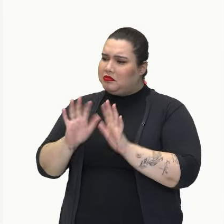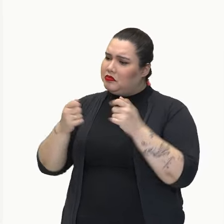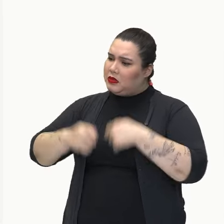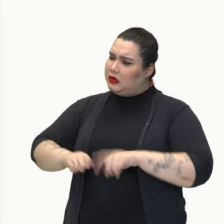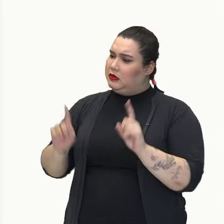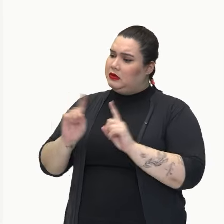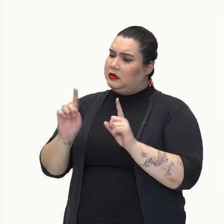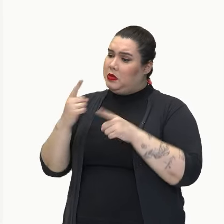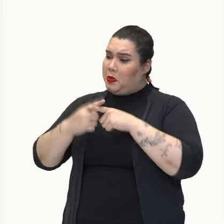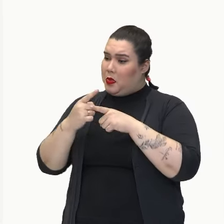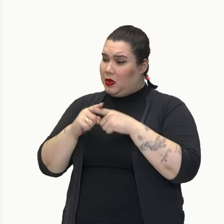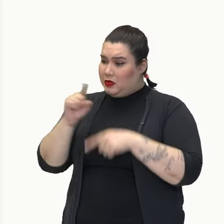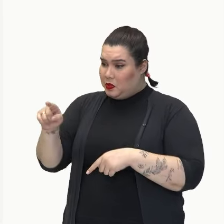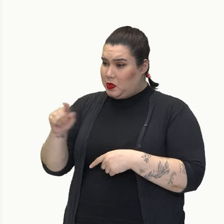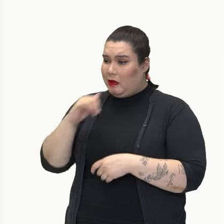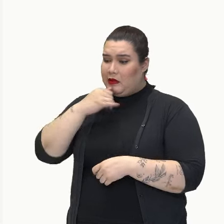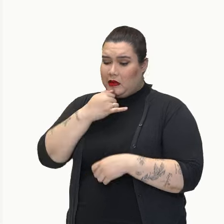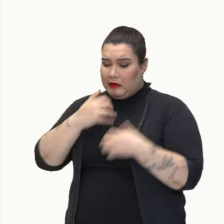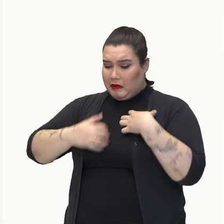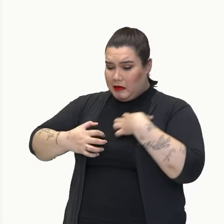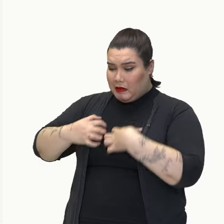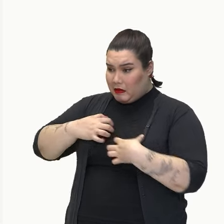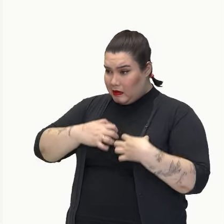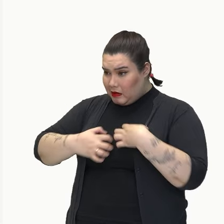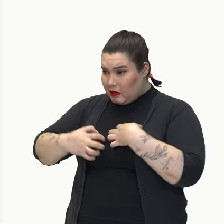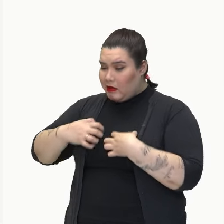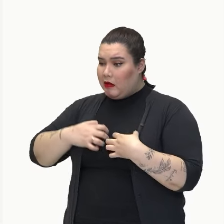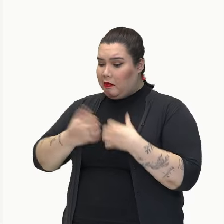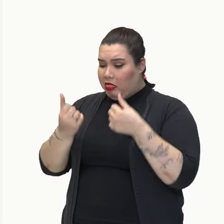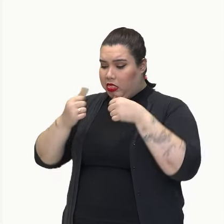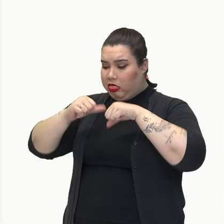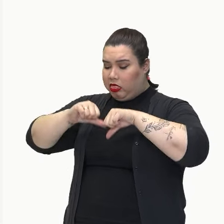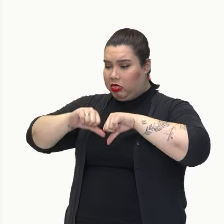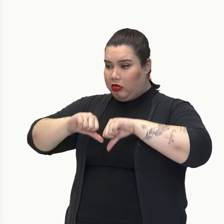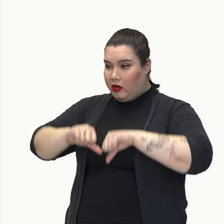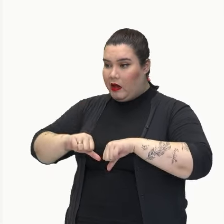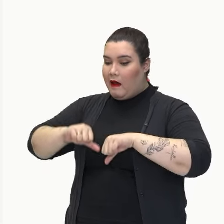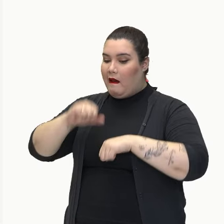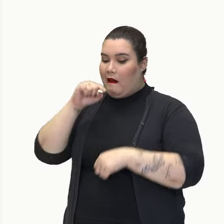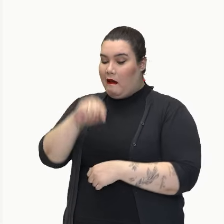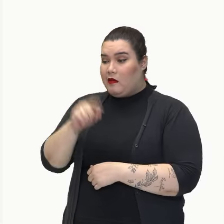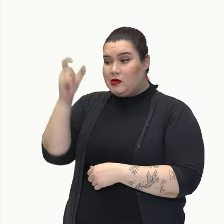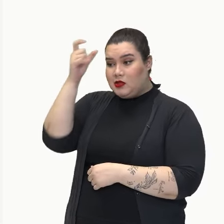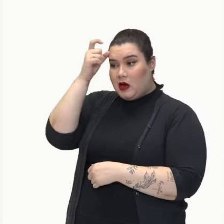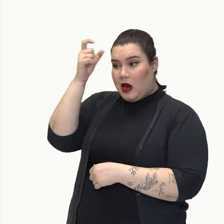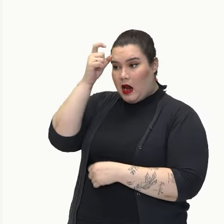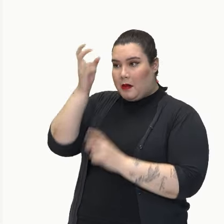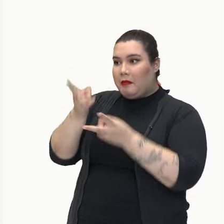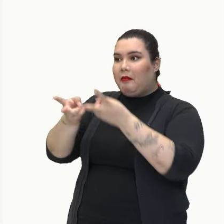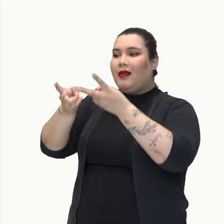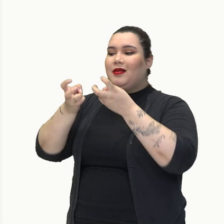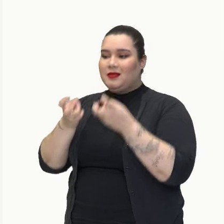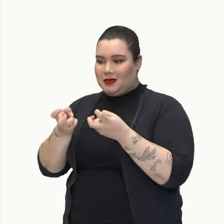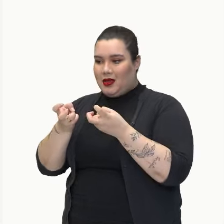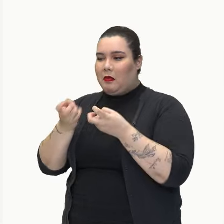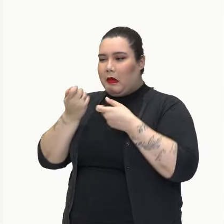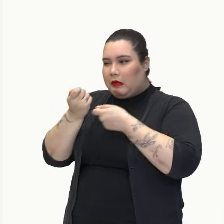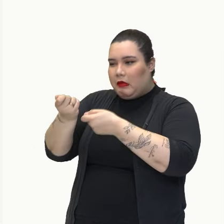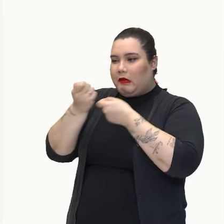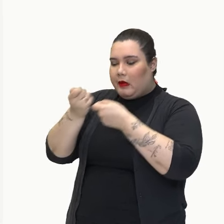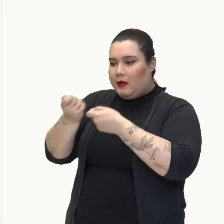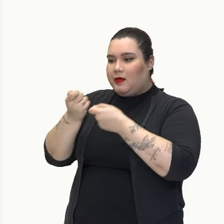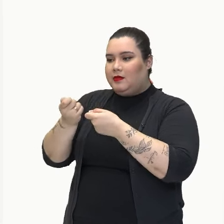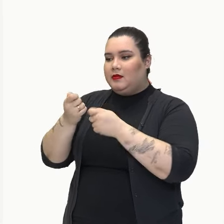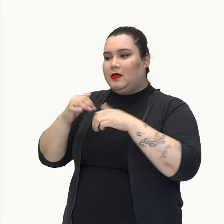porque a tristeza é a boio de chamar o demônio e o reino dos céus, que é que